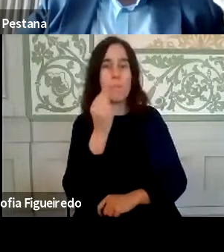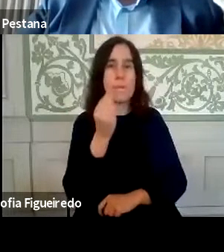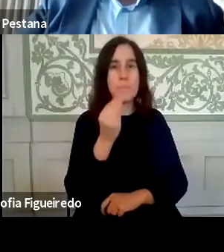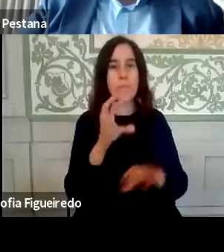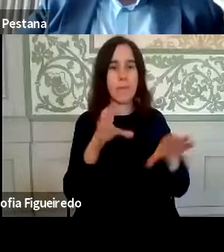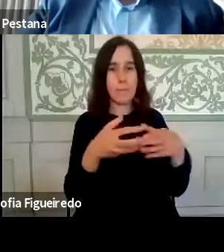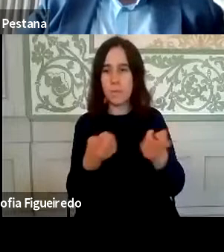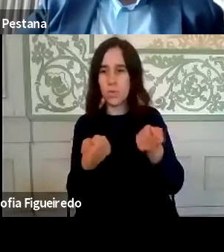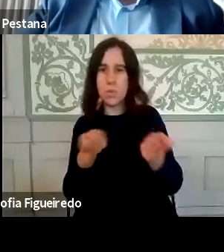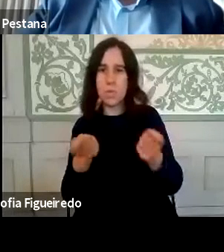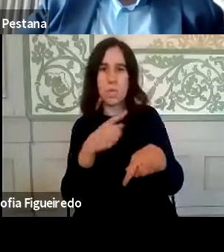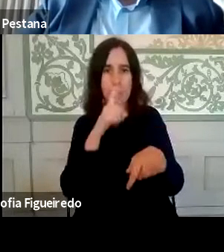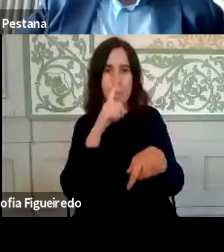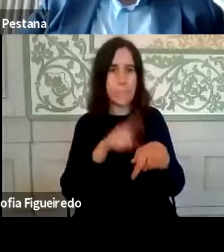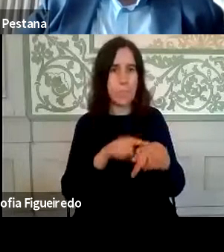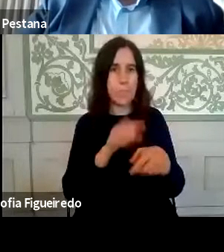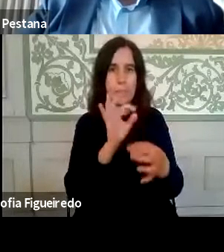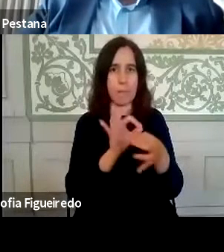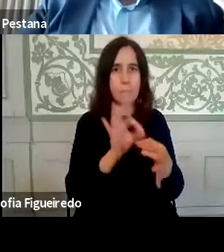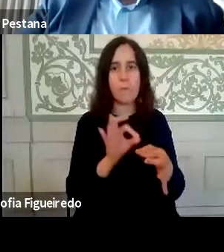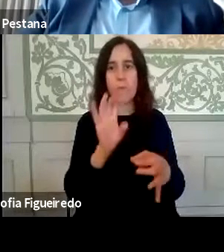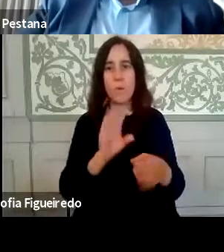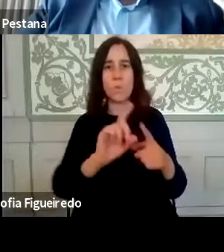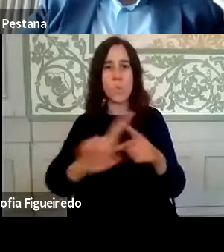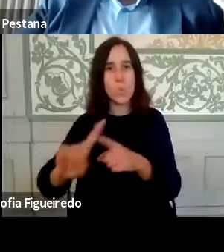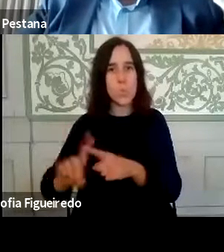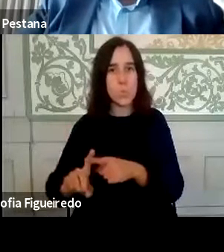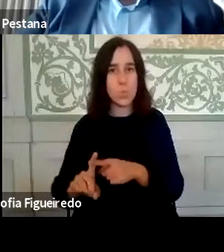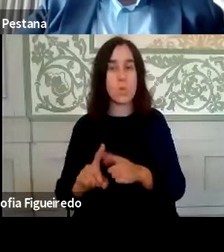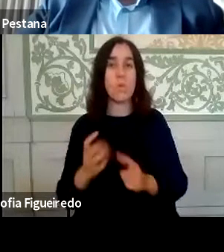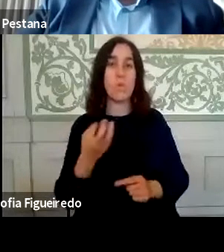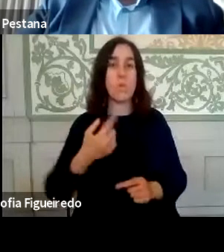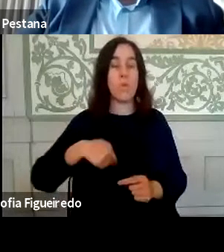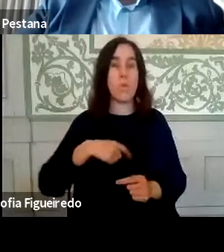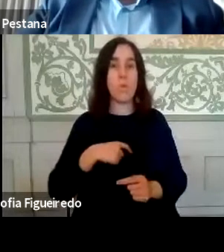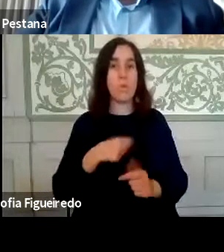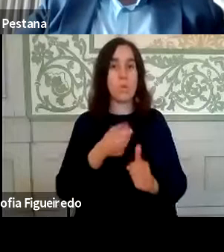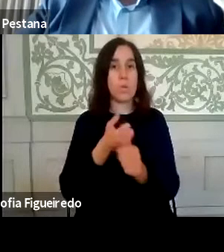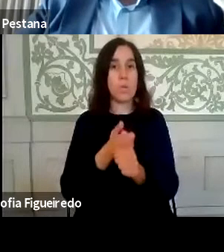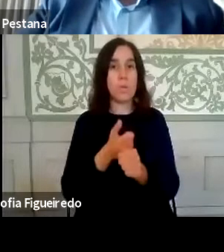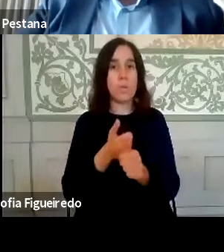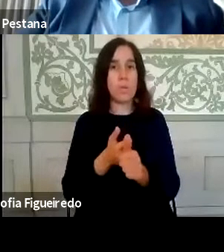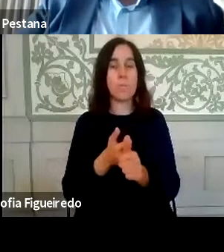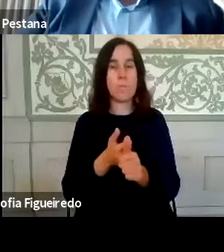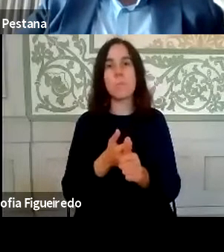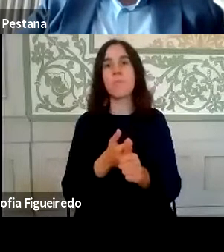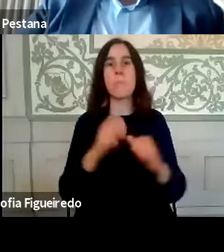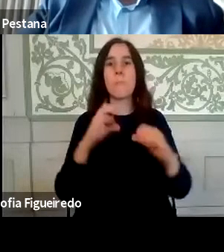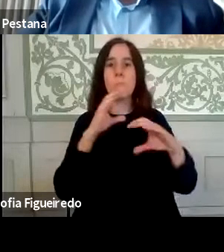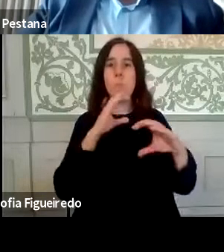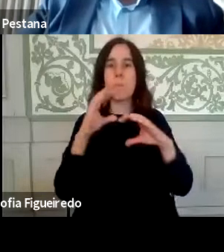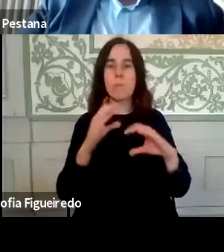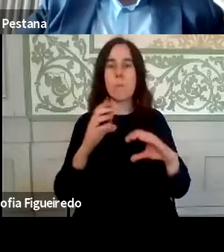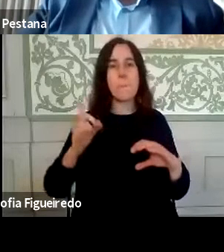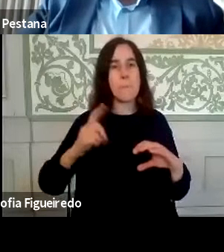equipas em pouco tempo de formas diferentes, tivemos que fazer um acompanhamento e uma comunicação mais regular